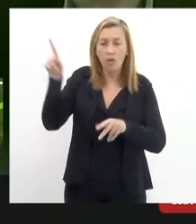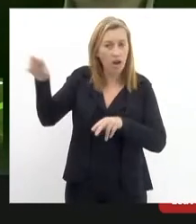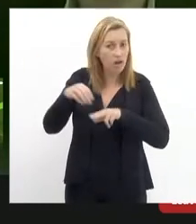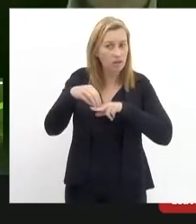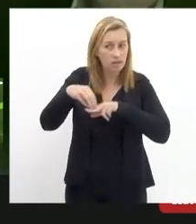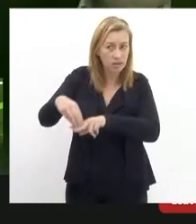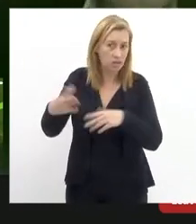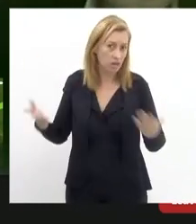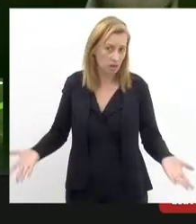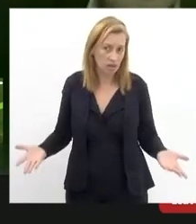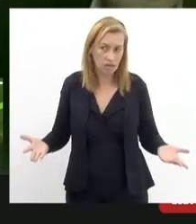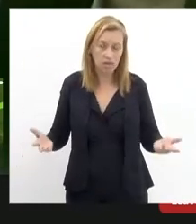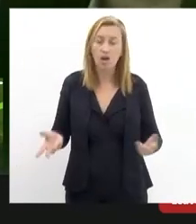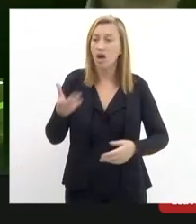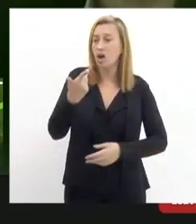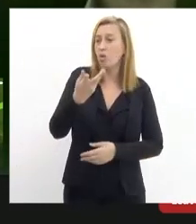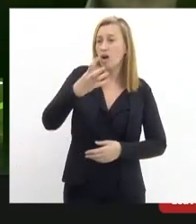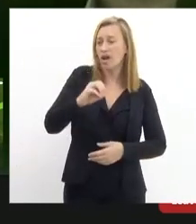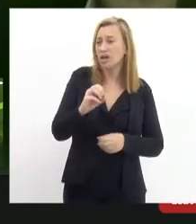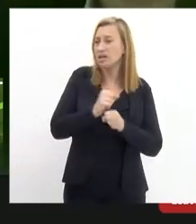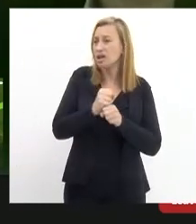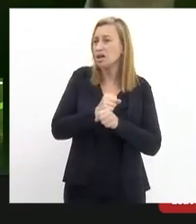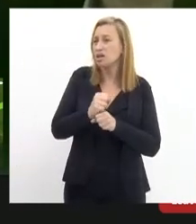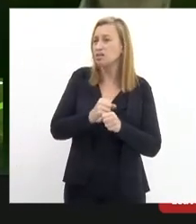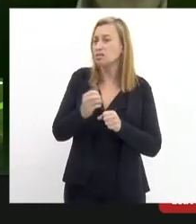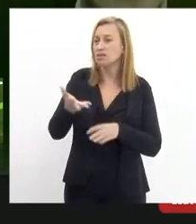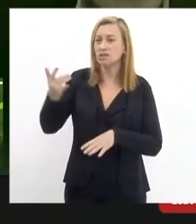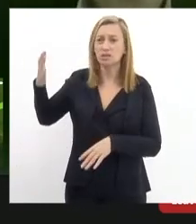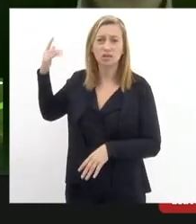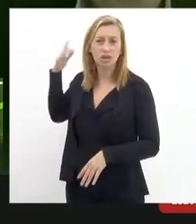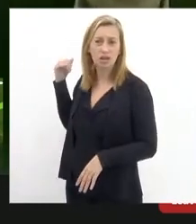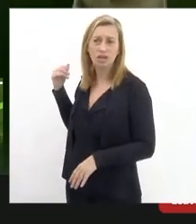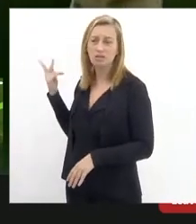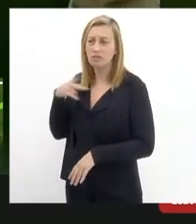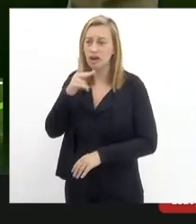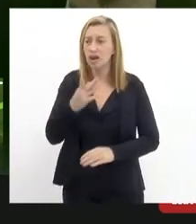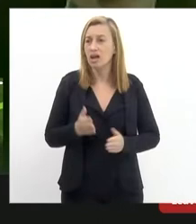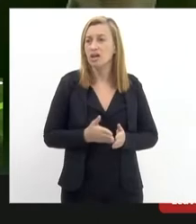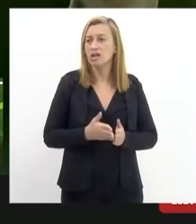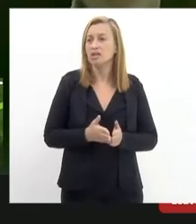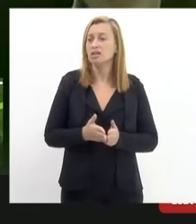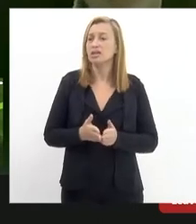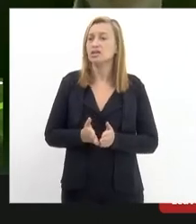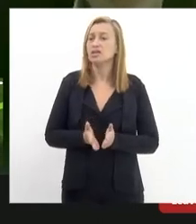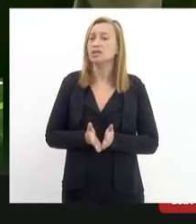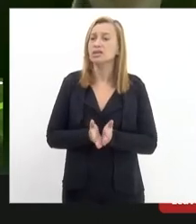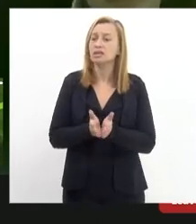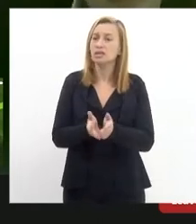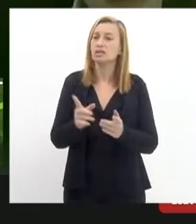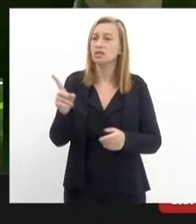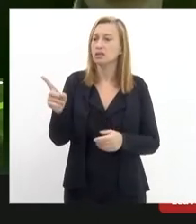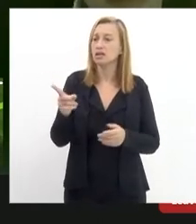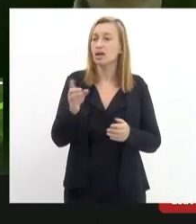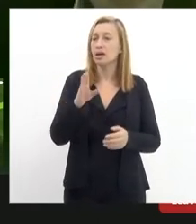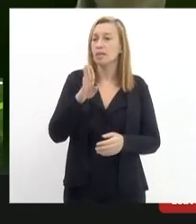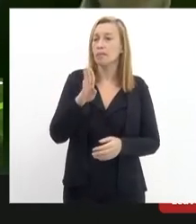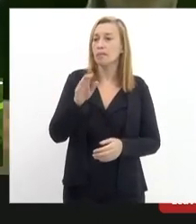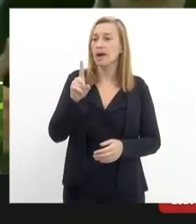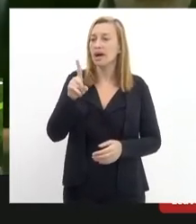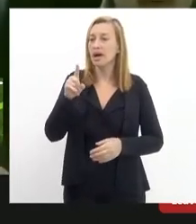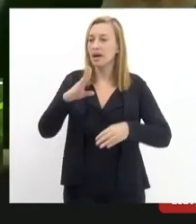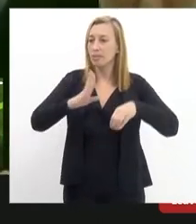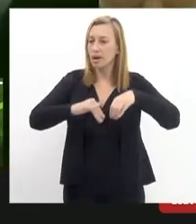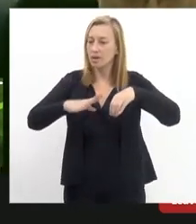pão há 40 anos atrás o que se constatava era aquela barca fazendo a travessia da Baía de Guarabara